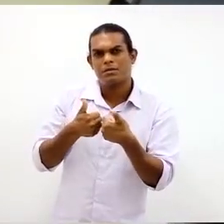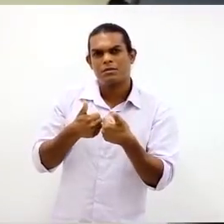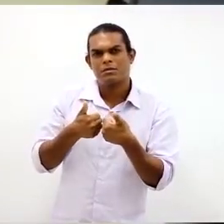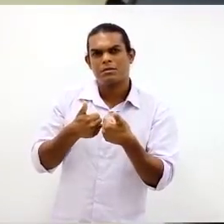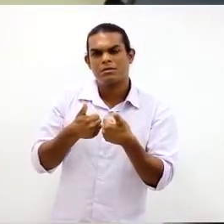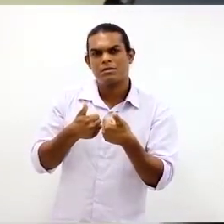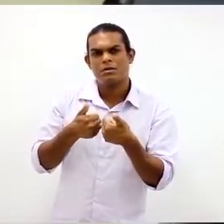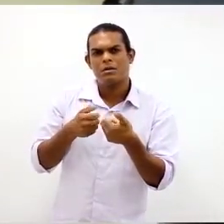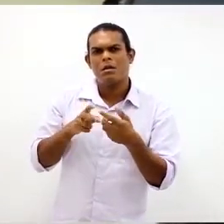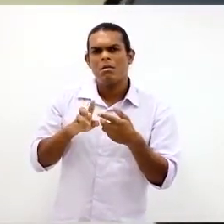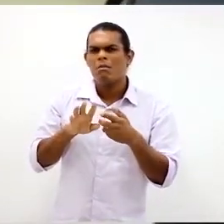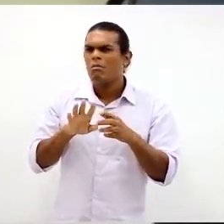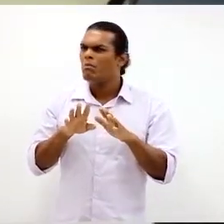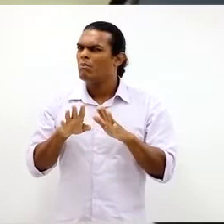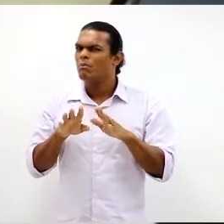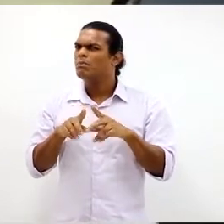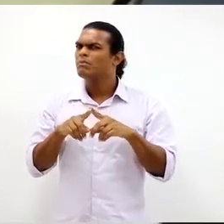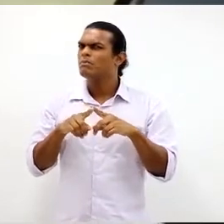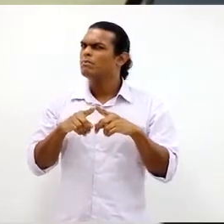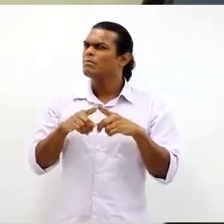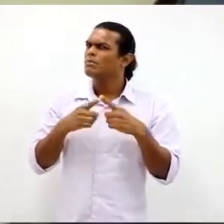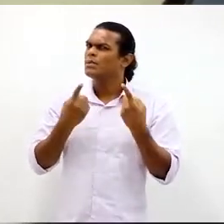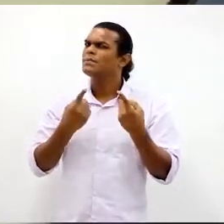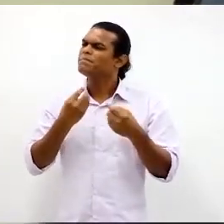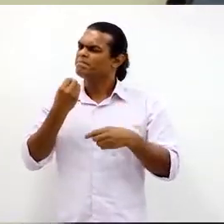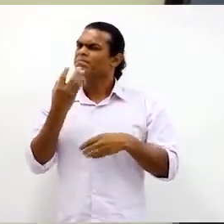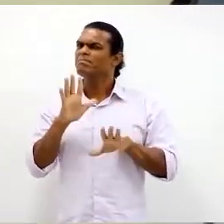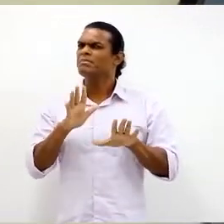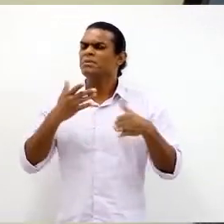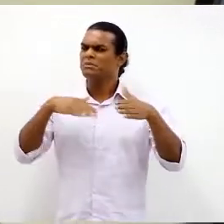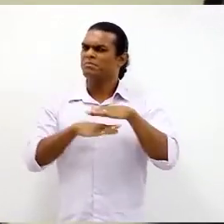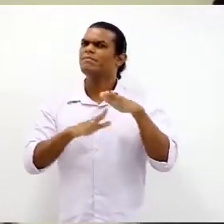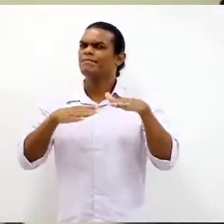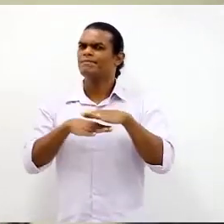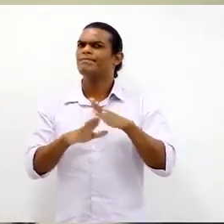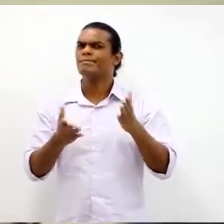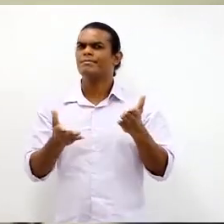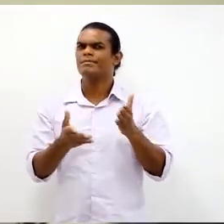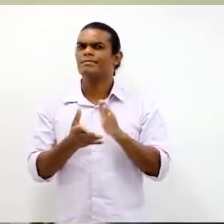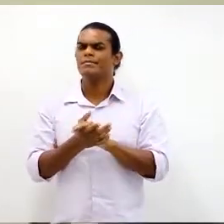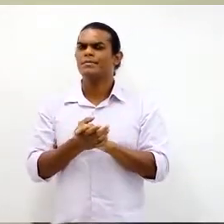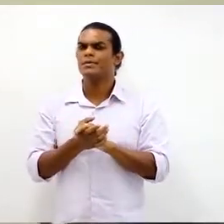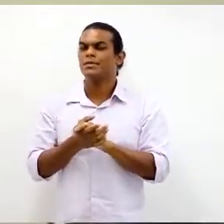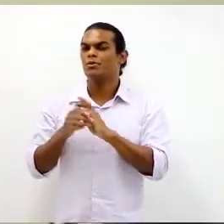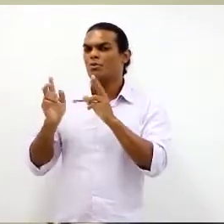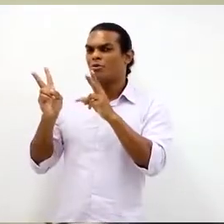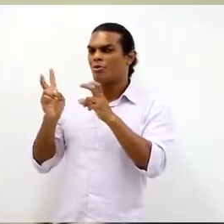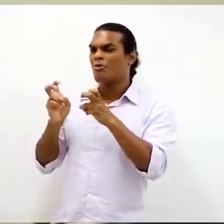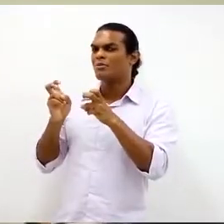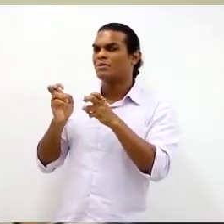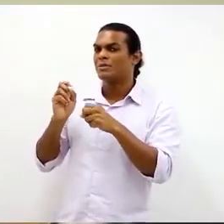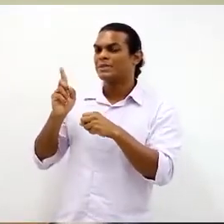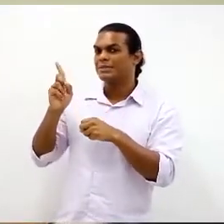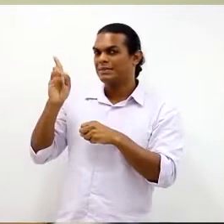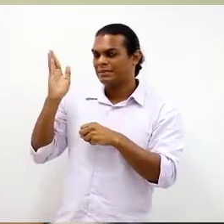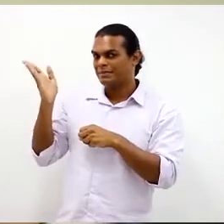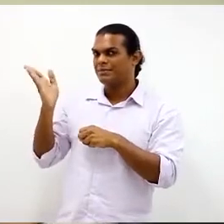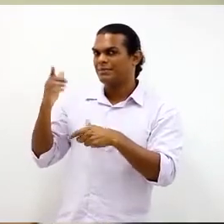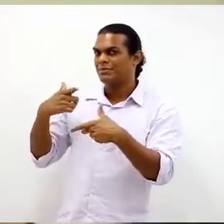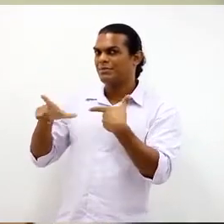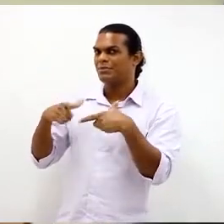mas é acostumável também. Então, vocês notam que o Willamins está procurando se adaptar